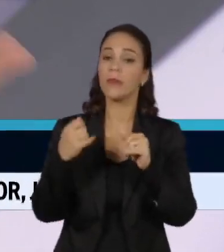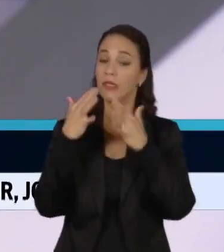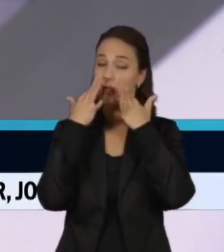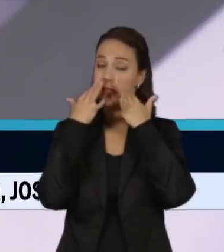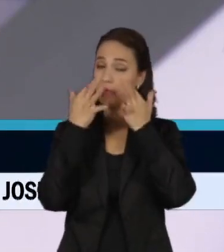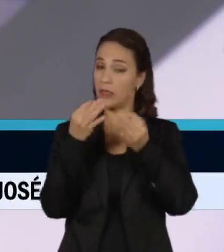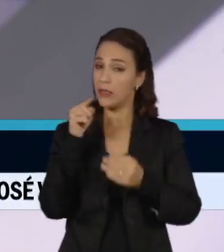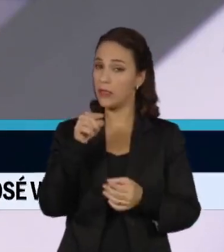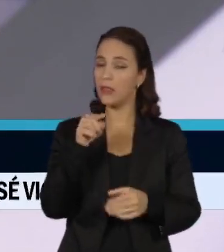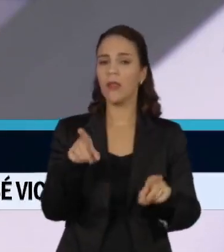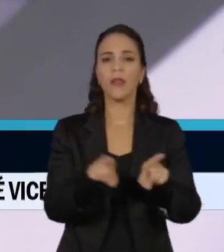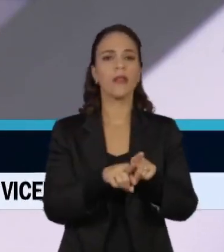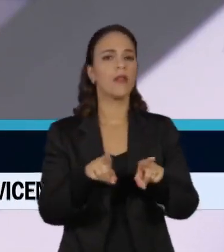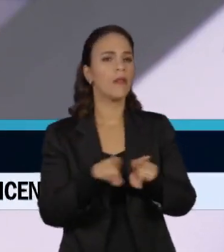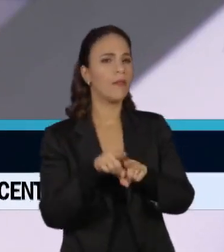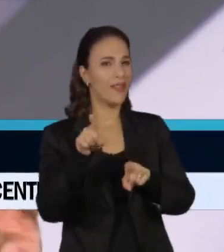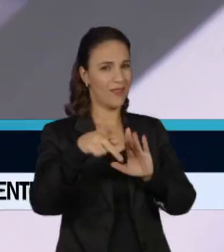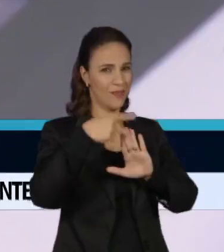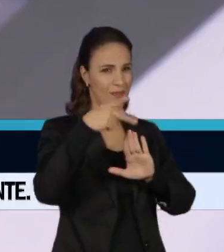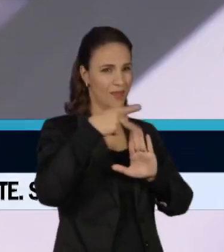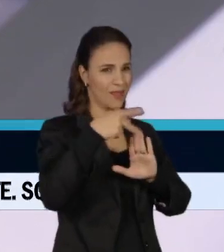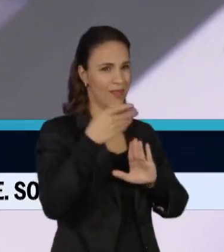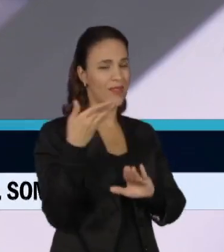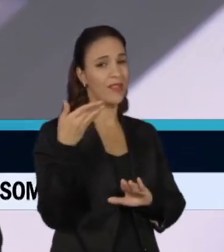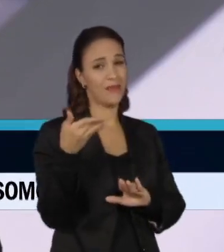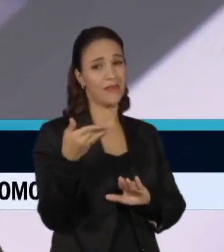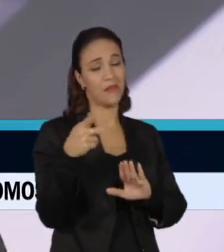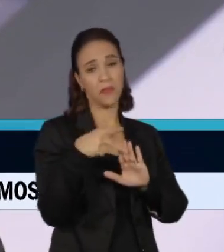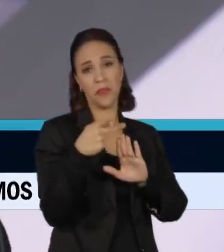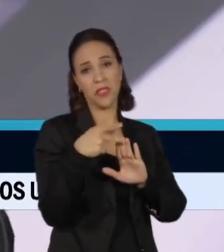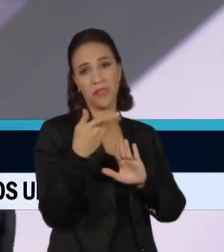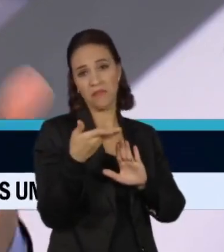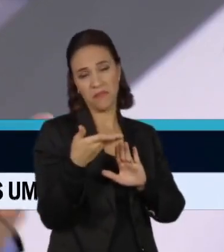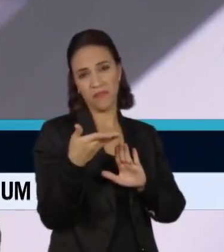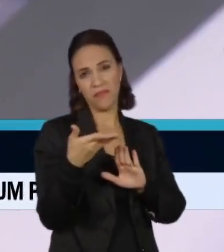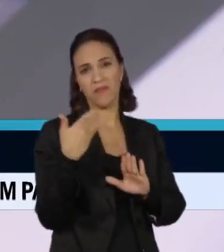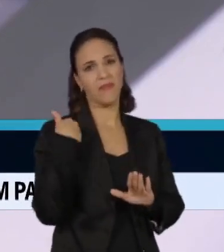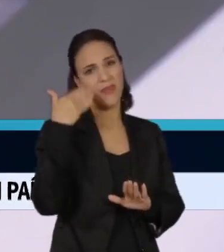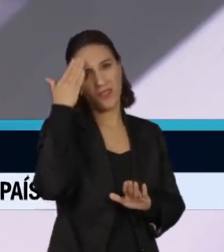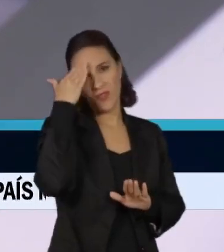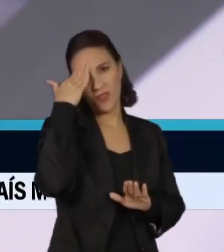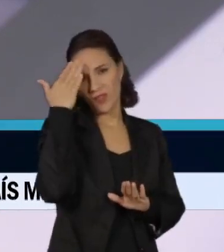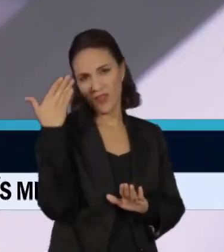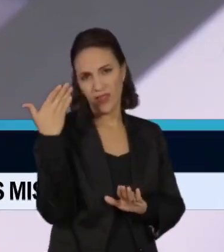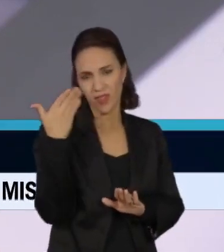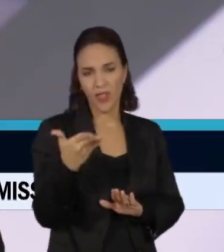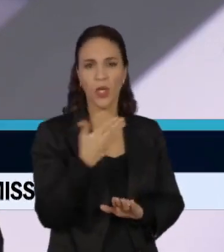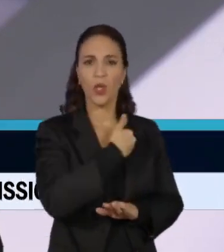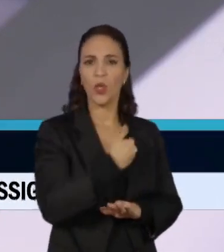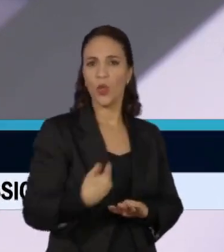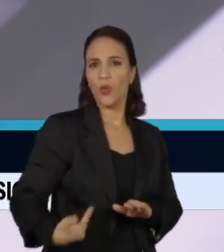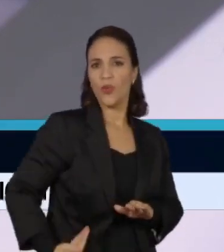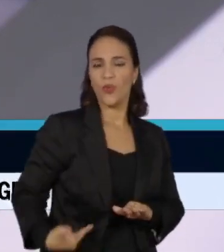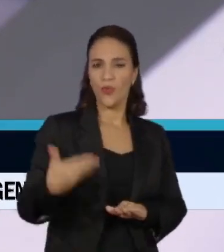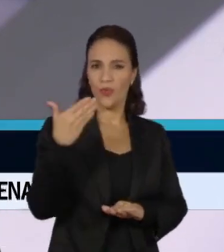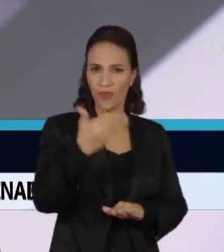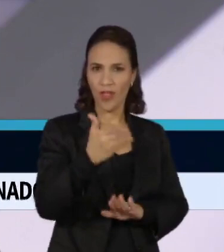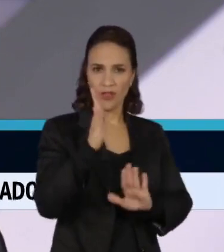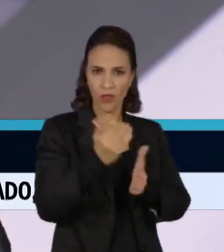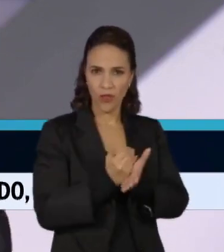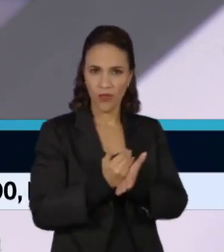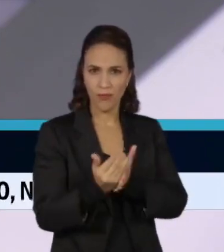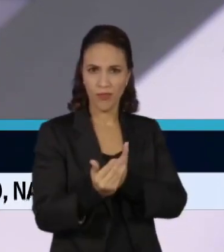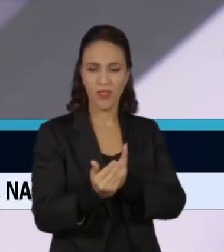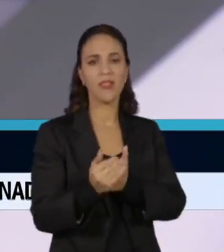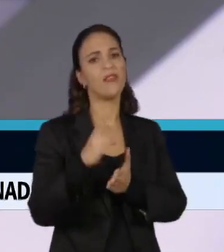claro. E o que diz respeito a essa portaria? É uma portaria, não temos dúvidas que a primeira coisa que o governo vai fazer quando se estabelecer,